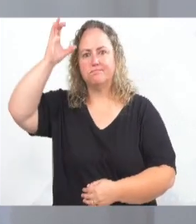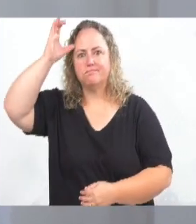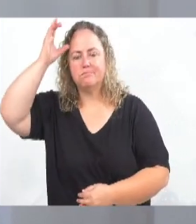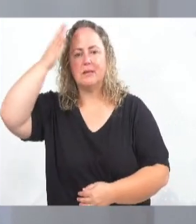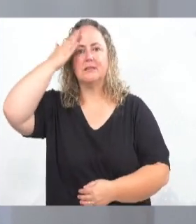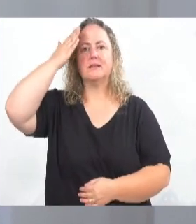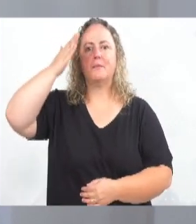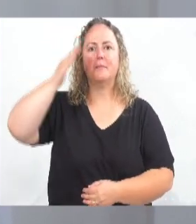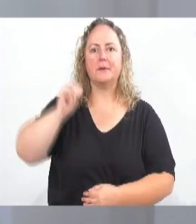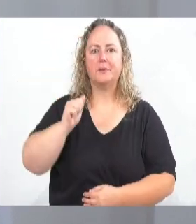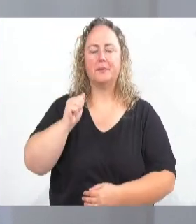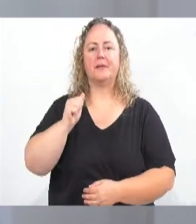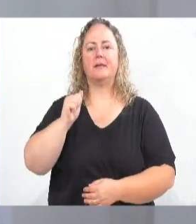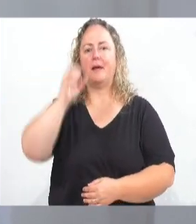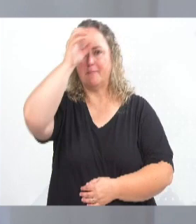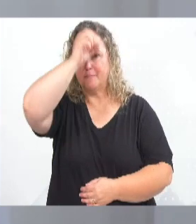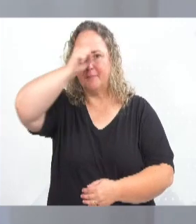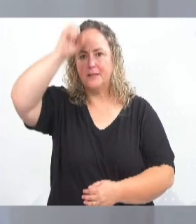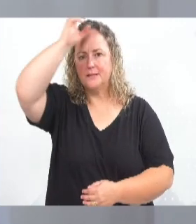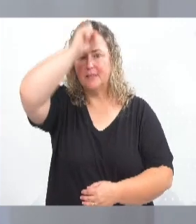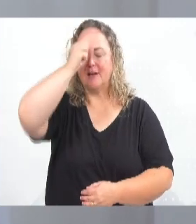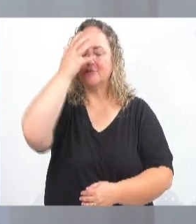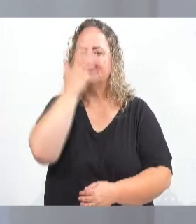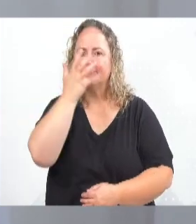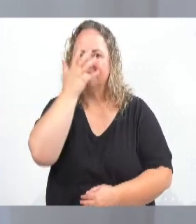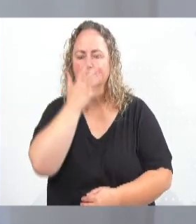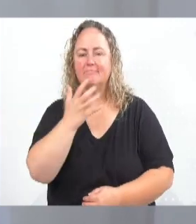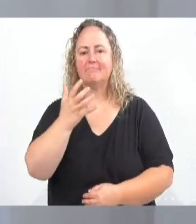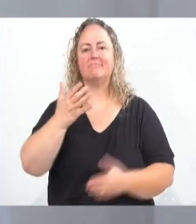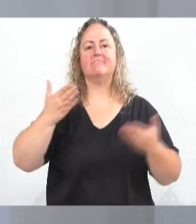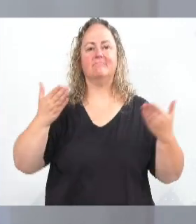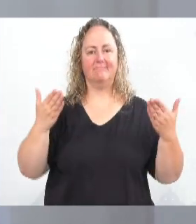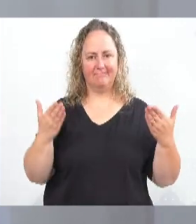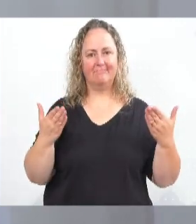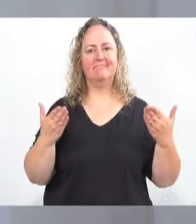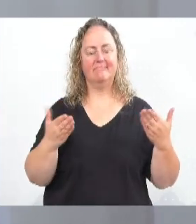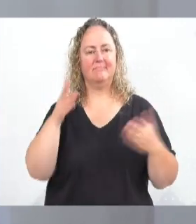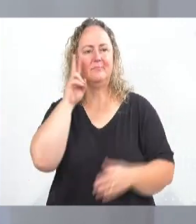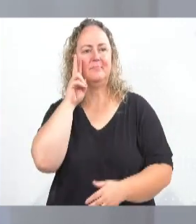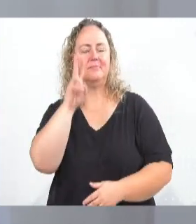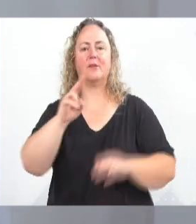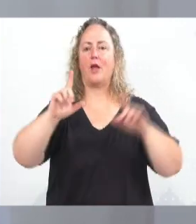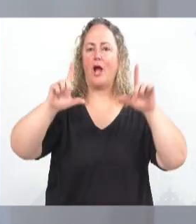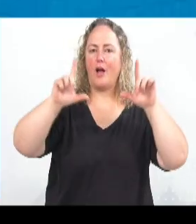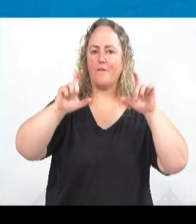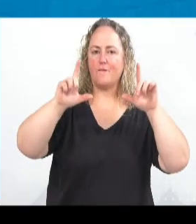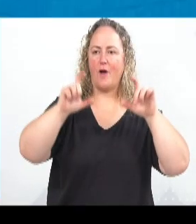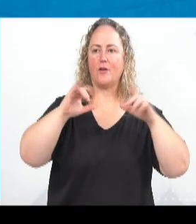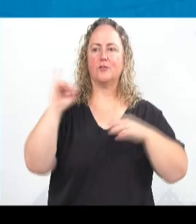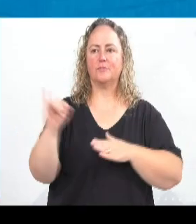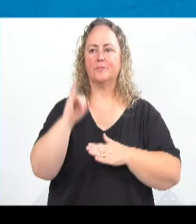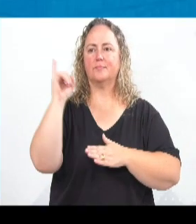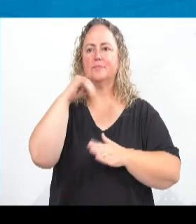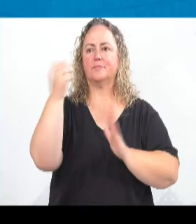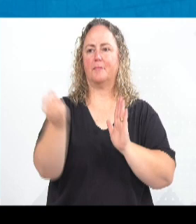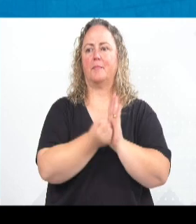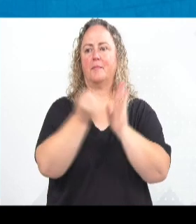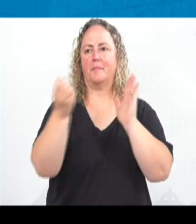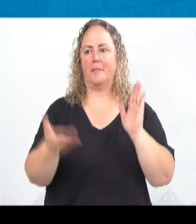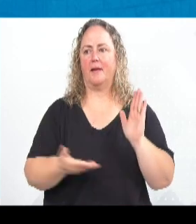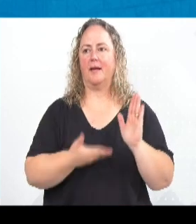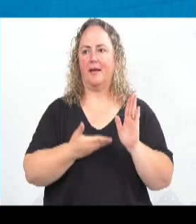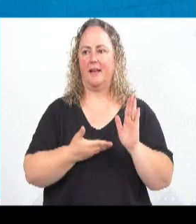aprendizado e encantamento. Nós temos uma foto, e é importante até para deixar esse registro aqui,